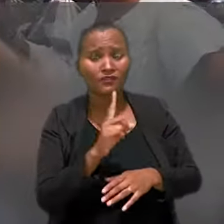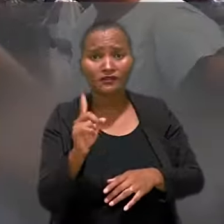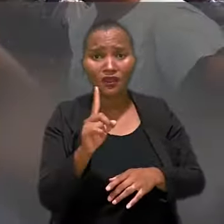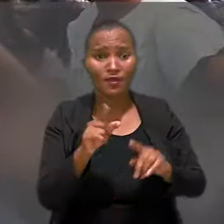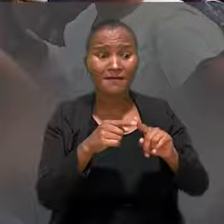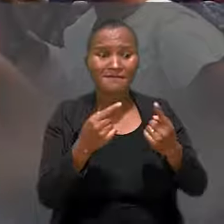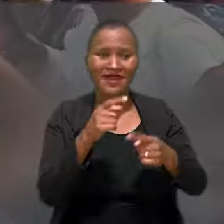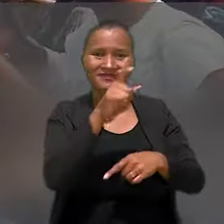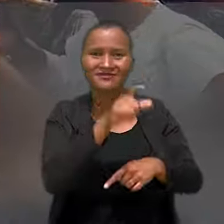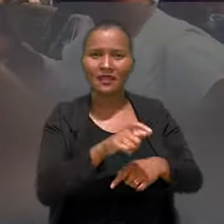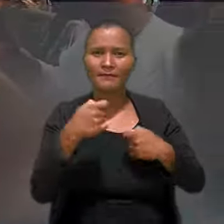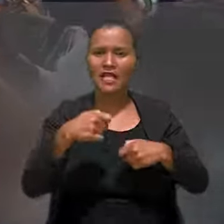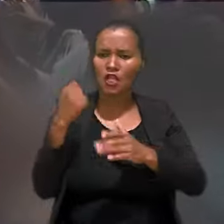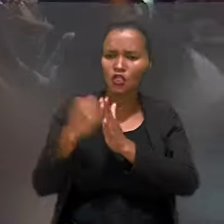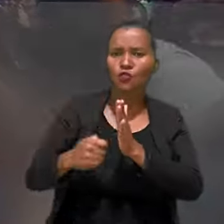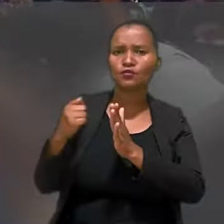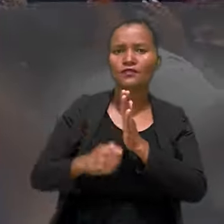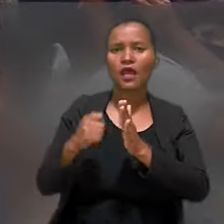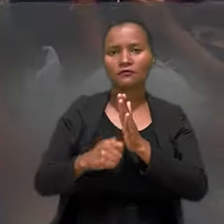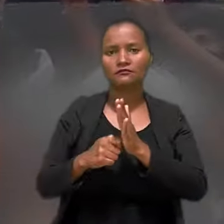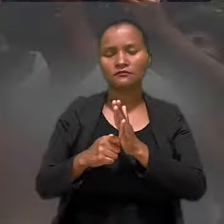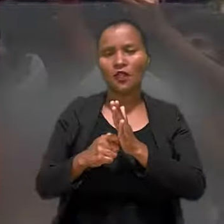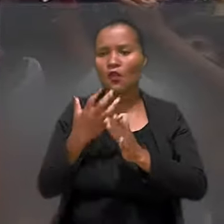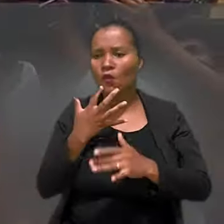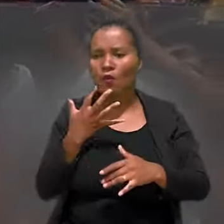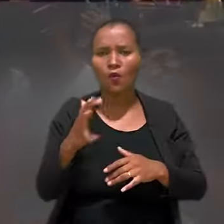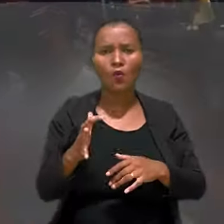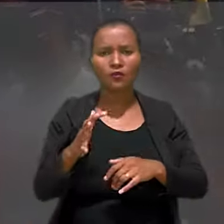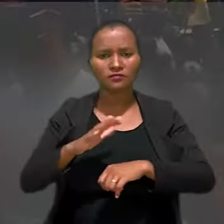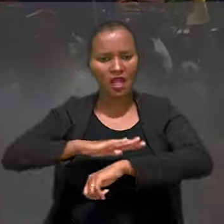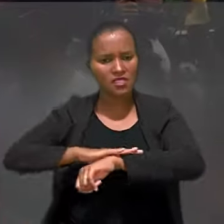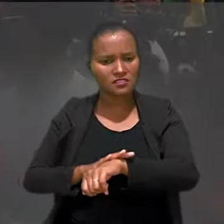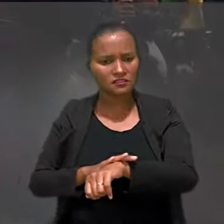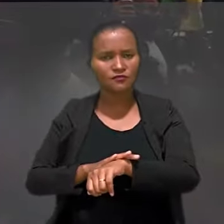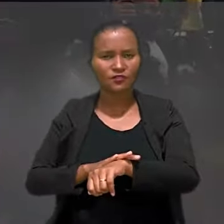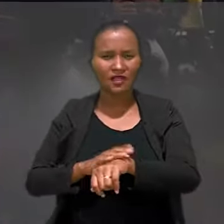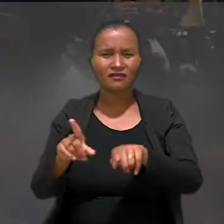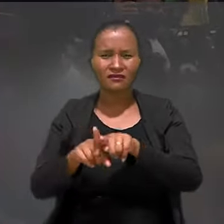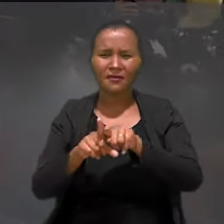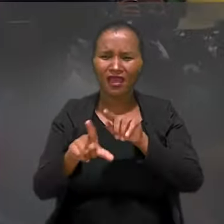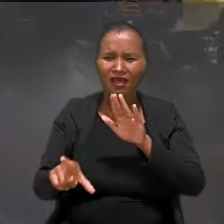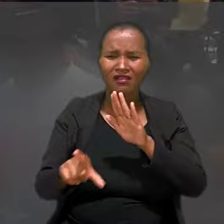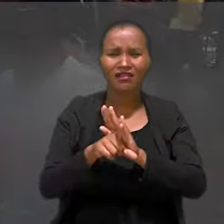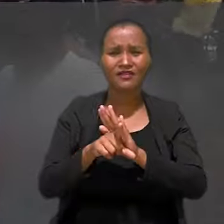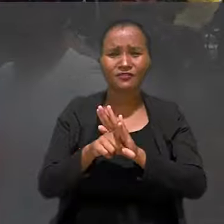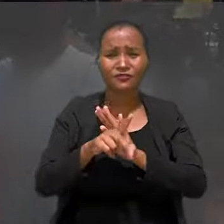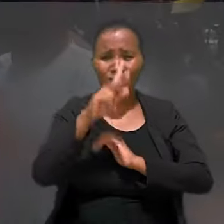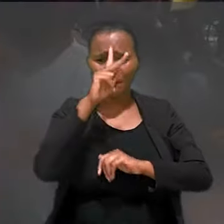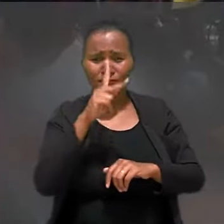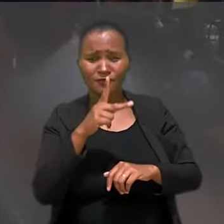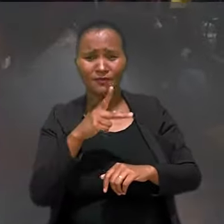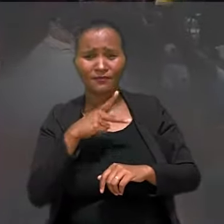que criaram o racismo, porém elas devem protagonizar as ações antirracistas e as políticas públicas sobre o seu próprio